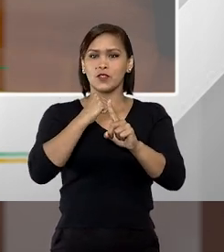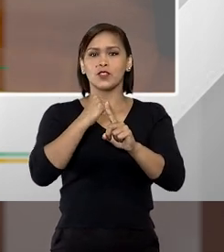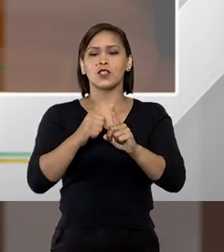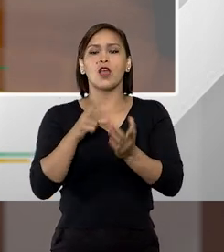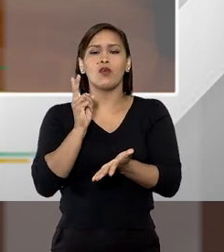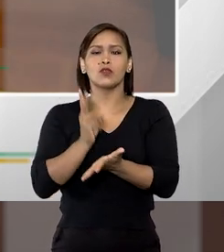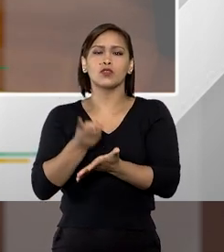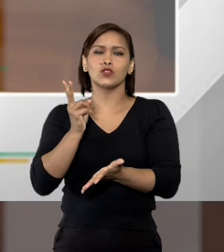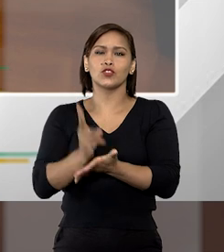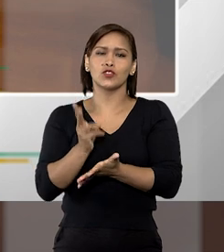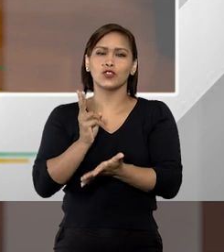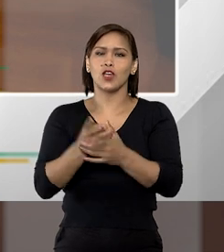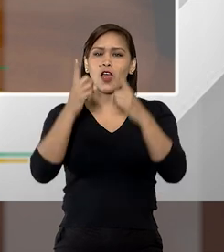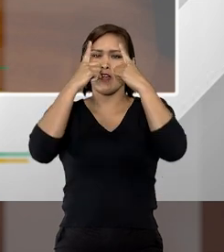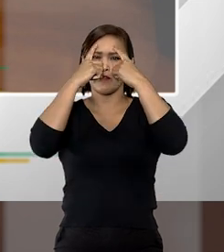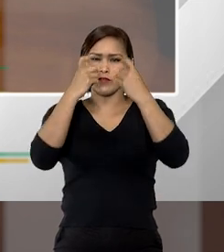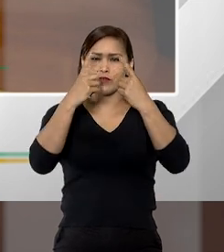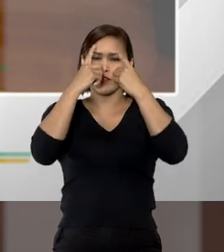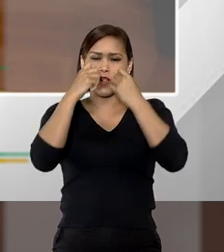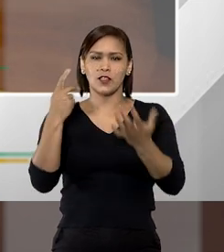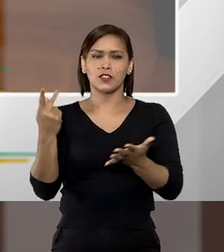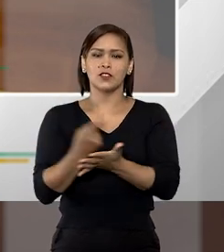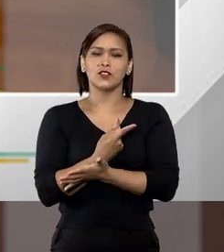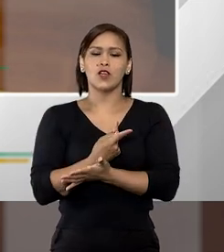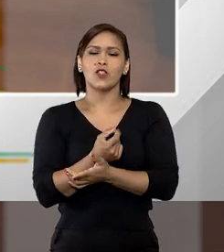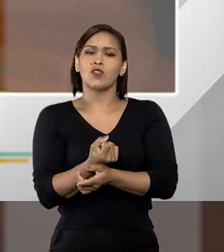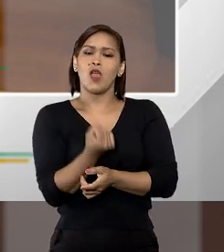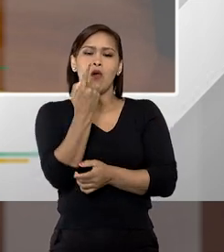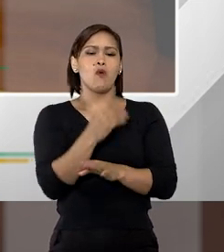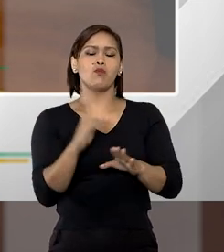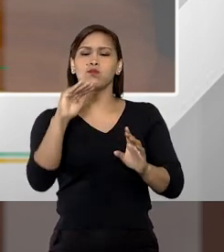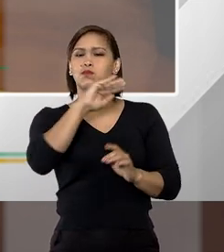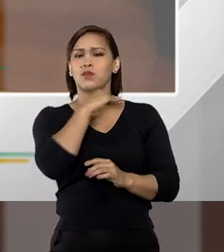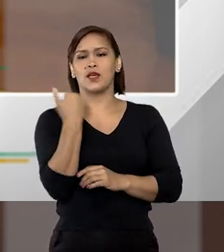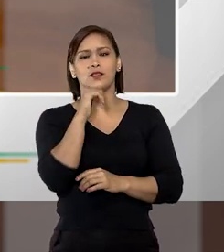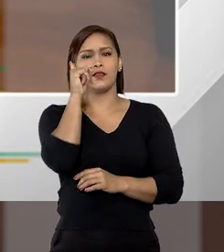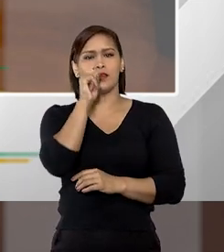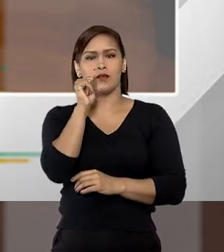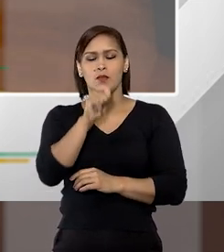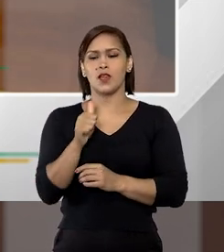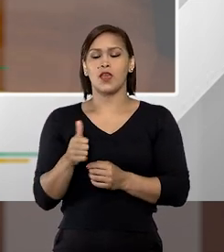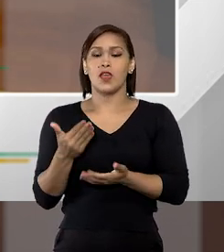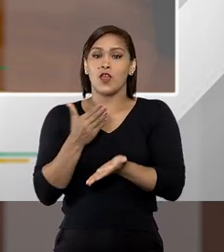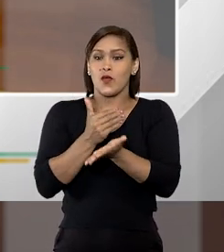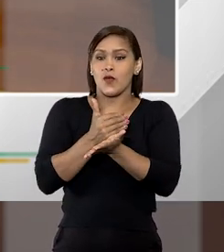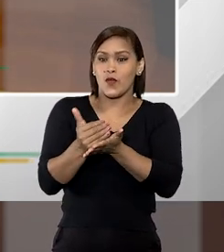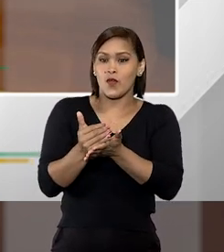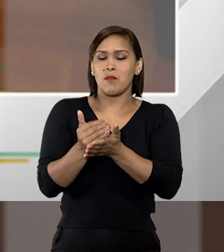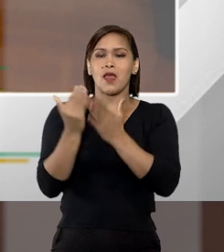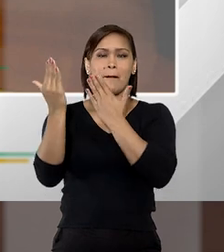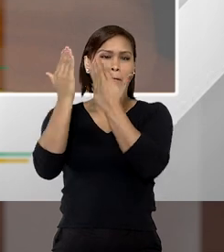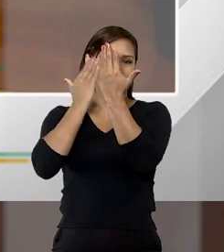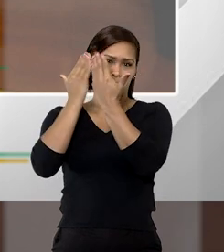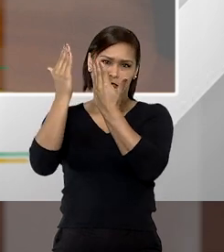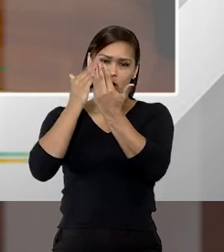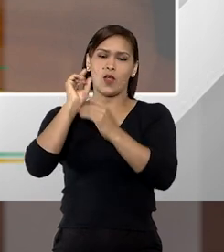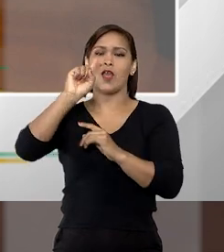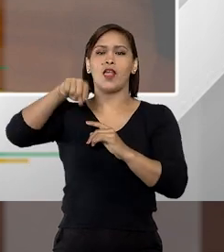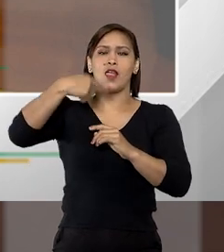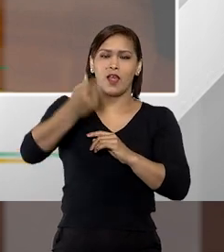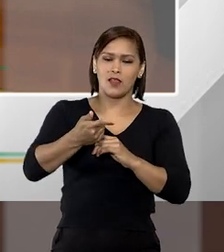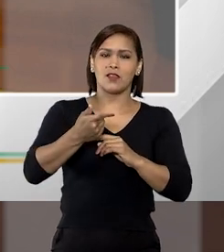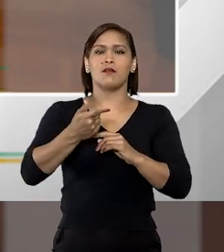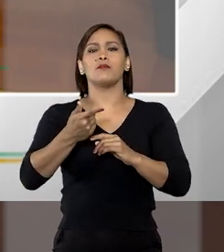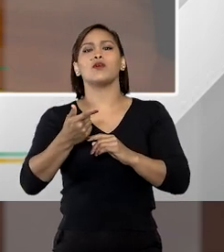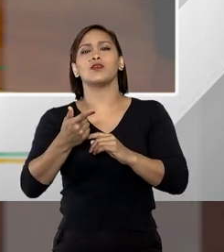um contínuo de violência, nunca é um golpe único que vai matar aquela mulher, começa normalmente com a violência psicológica, depois ela vai